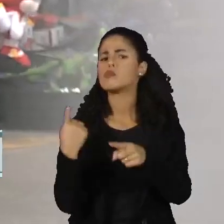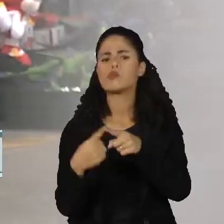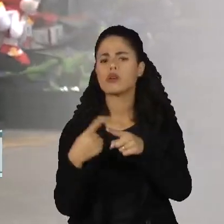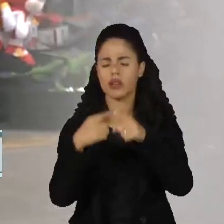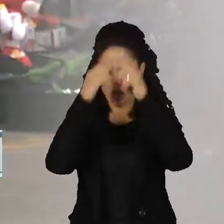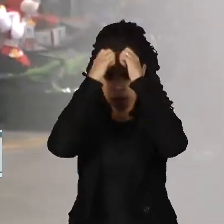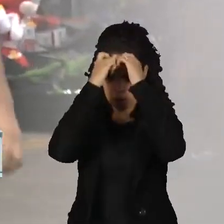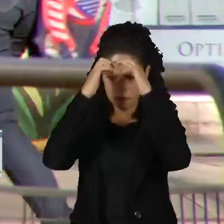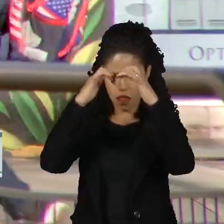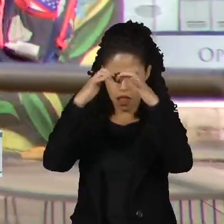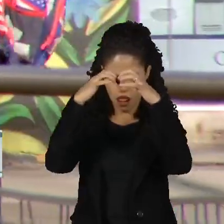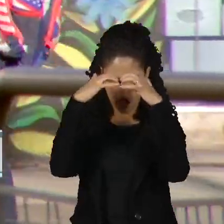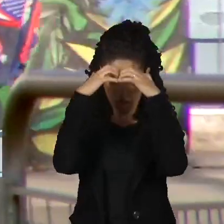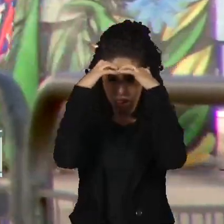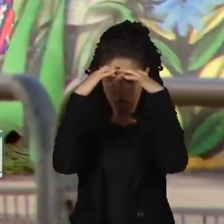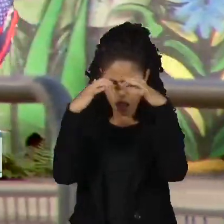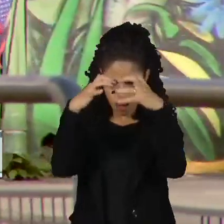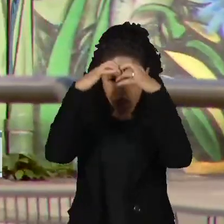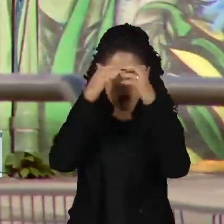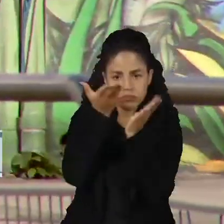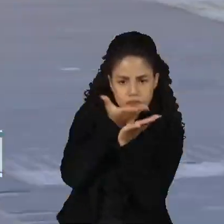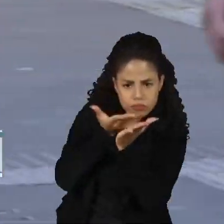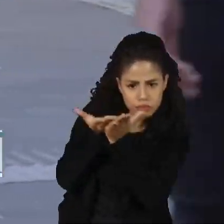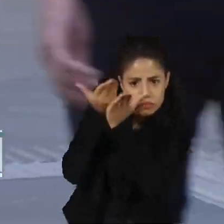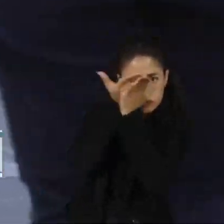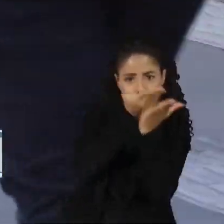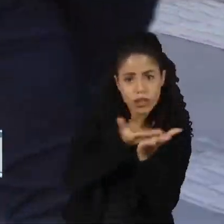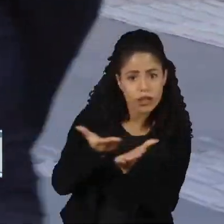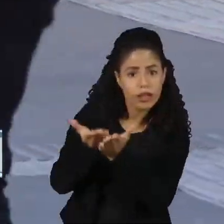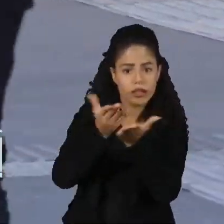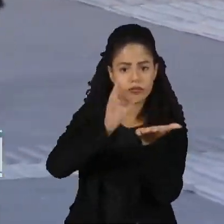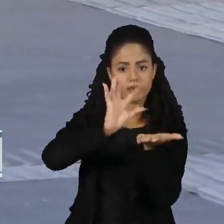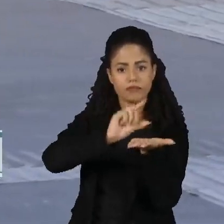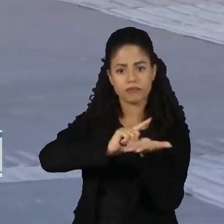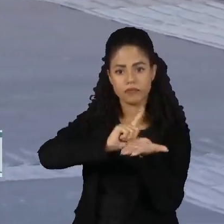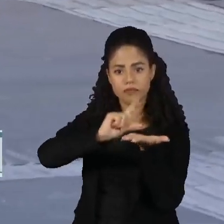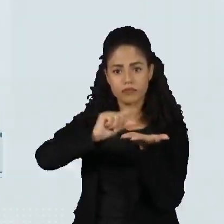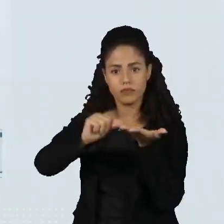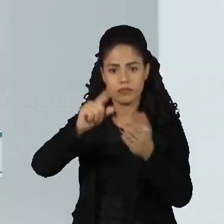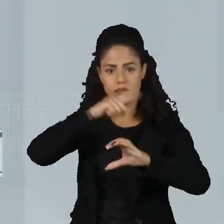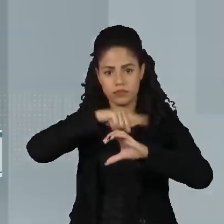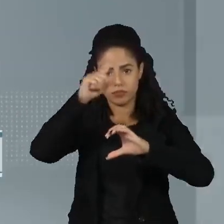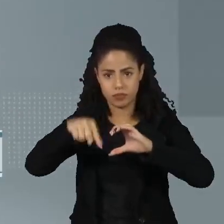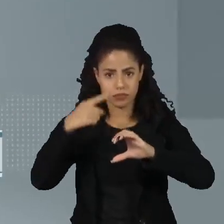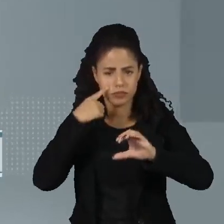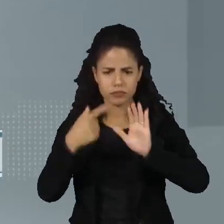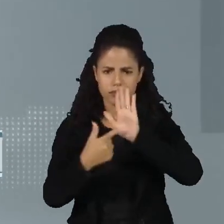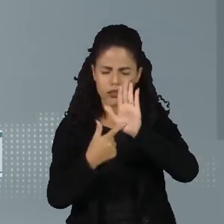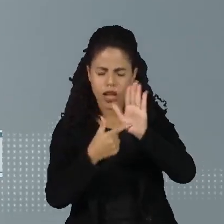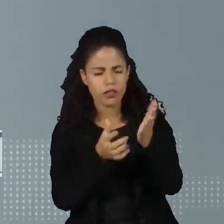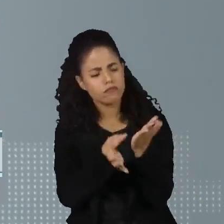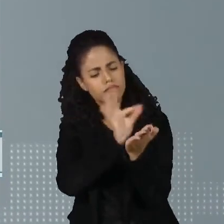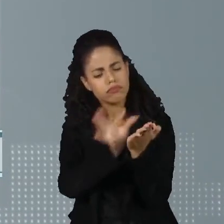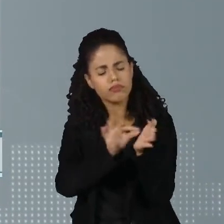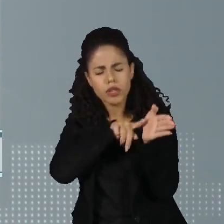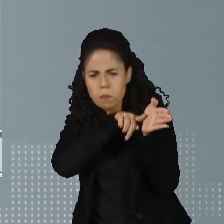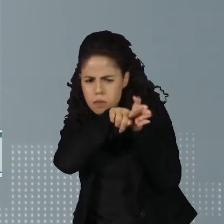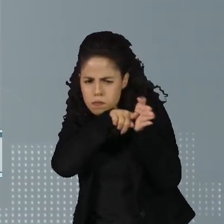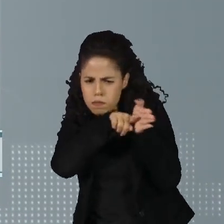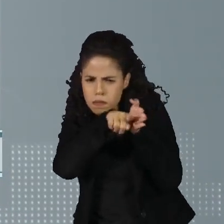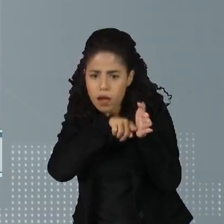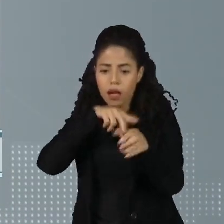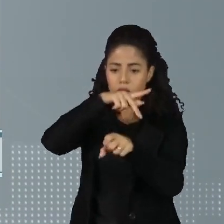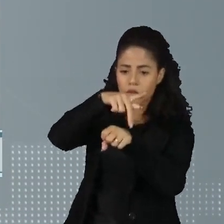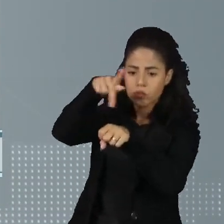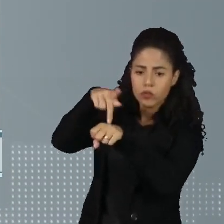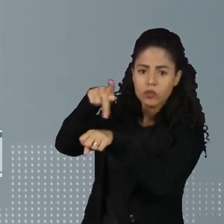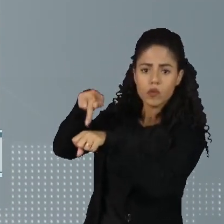desenvolvimento cerebral, segundo o estudo publicado na revista científica PNAS. Os pesquisadores constataram que nos países